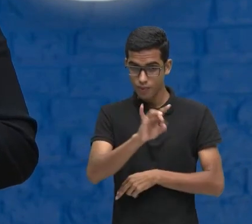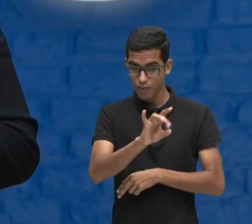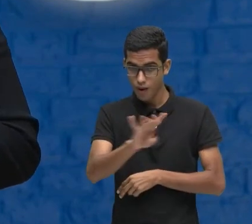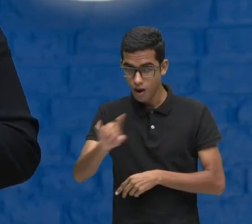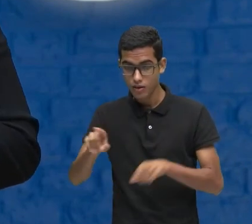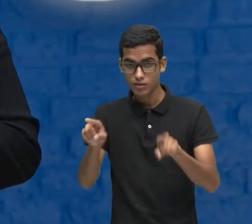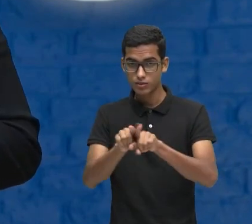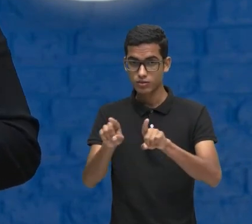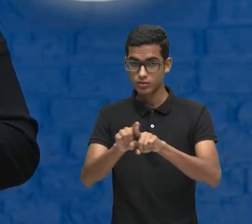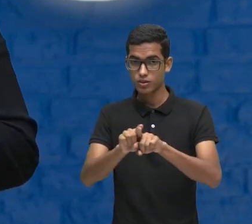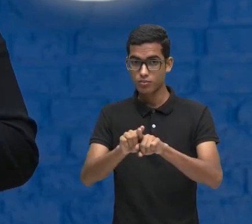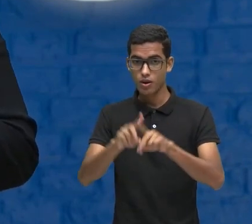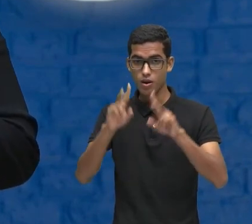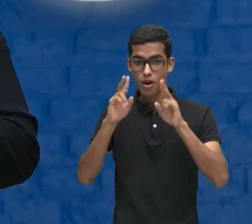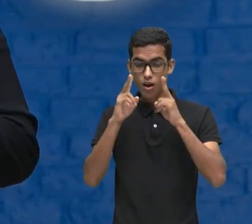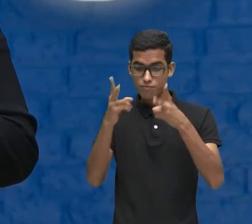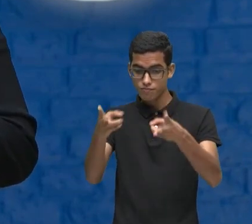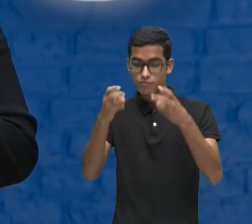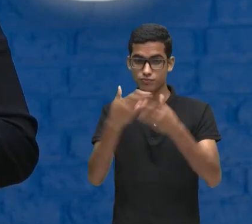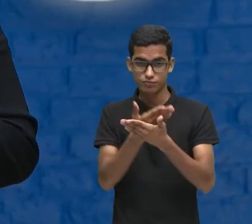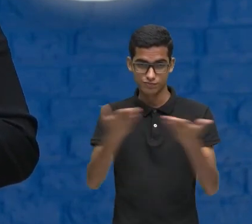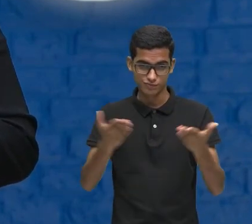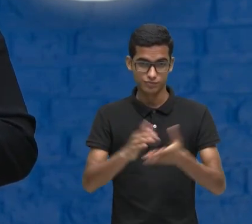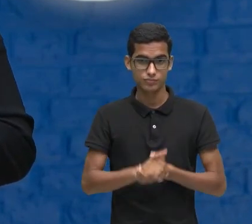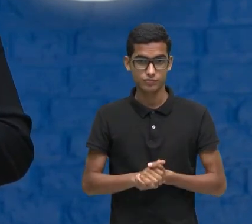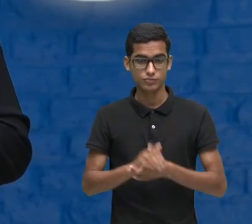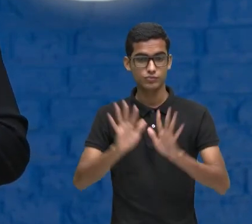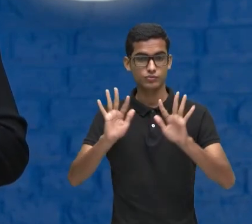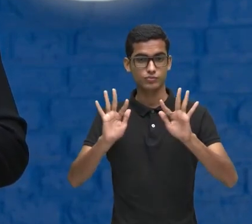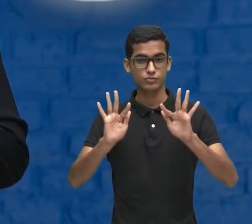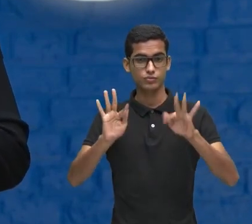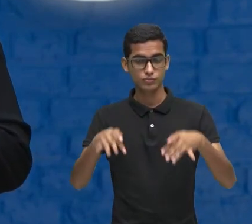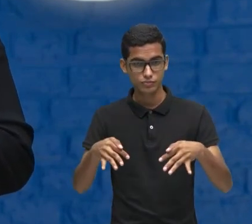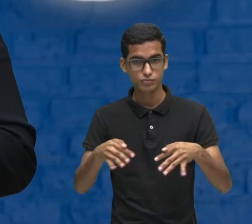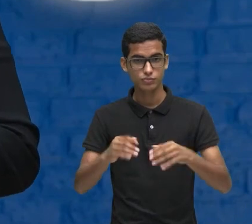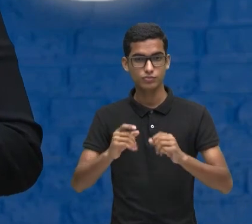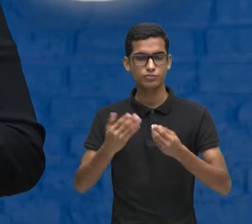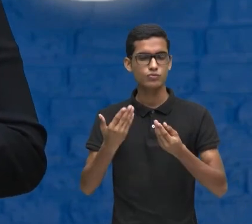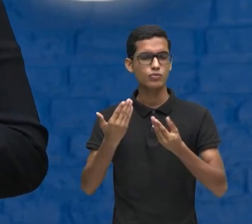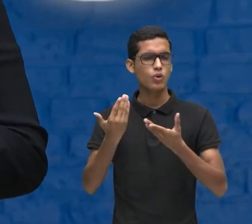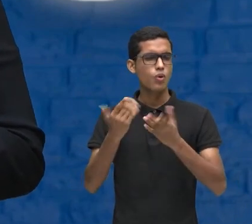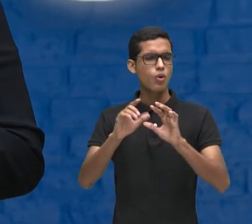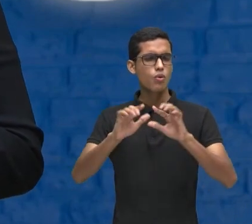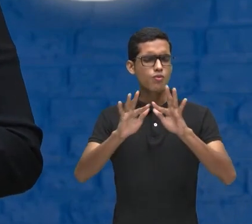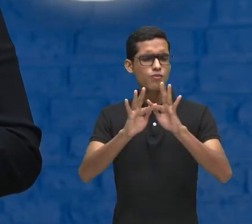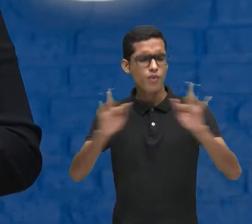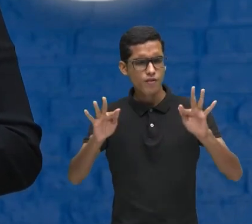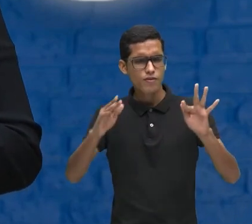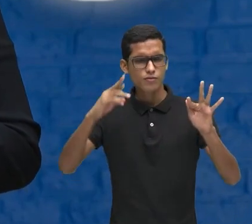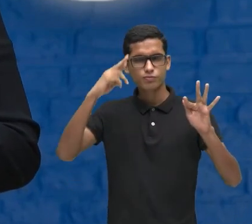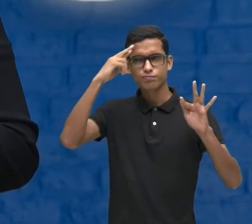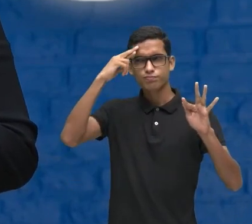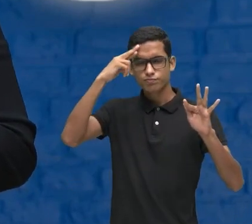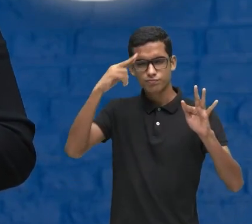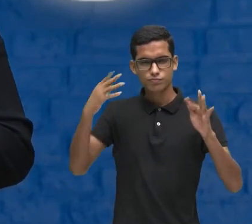reconhecimento E vamos finalizar com a mensagem De reflexão